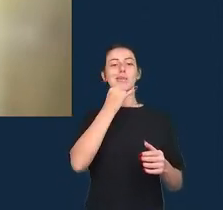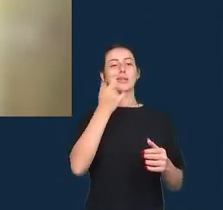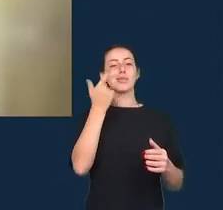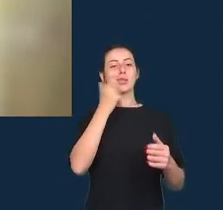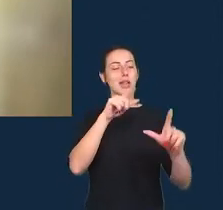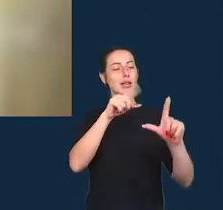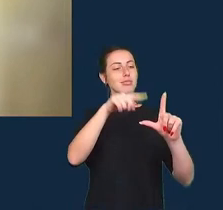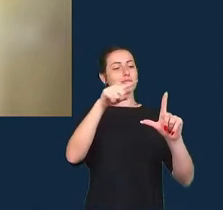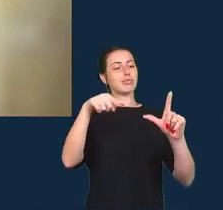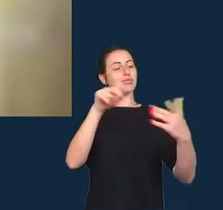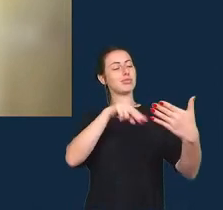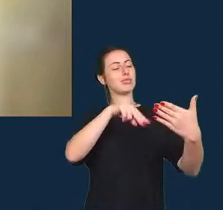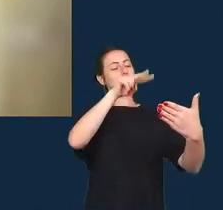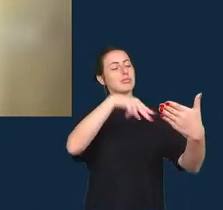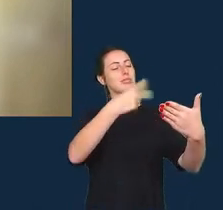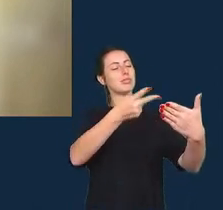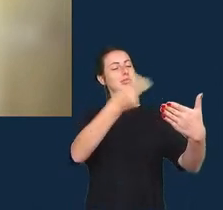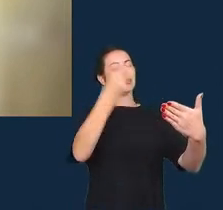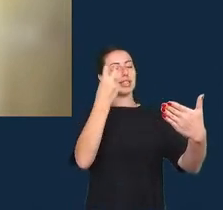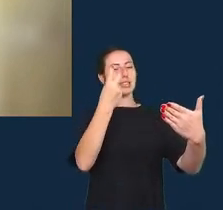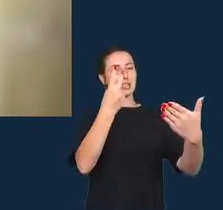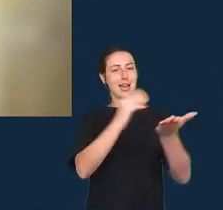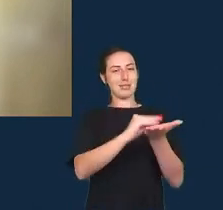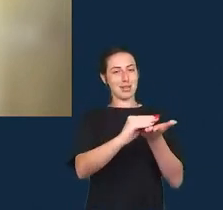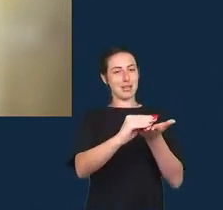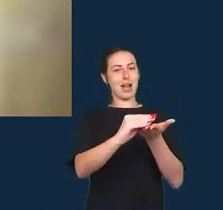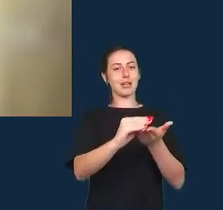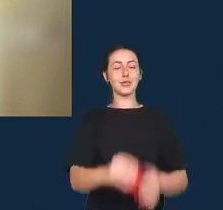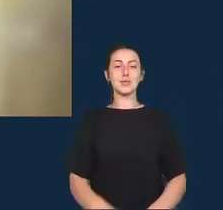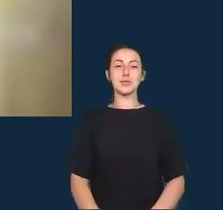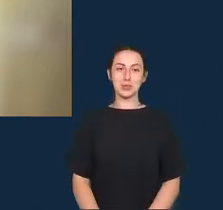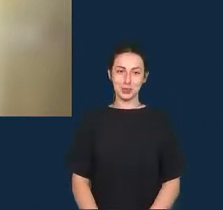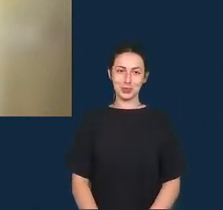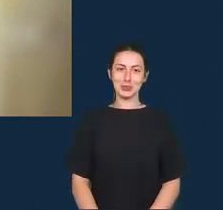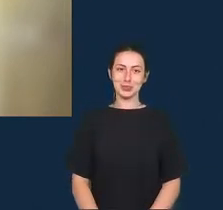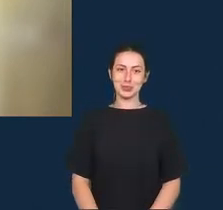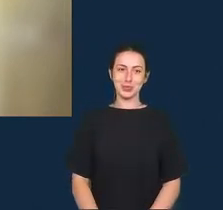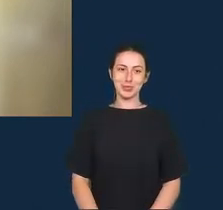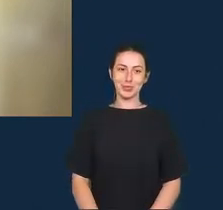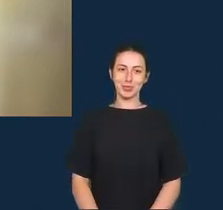isso é o que mudou sim sim os seus pontos